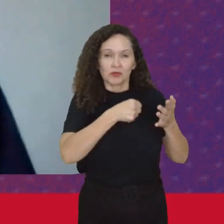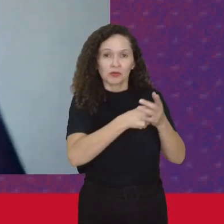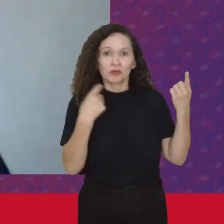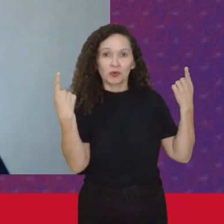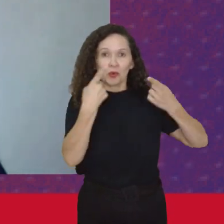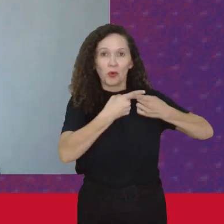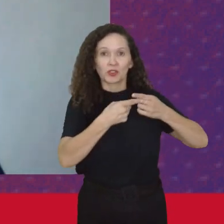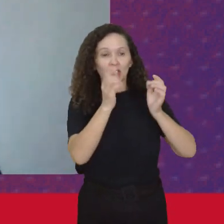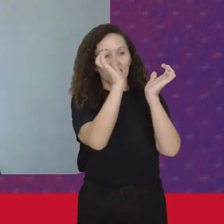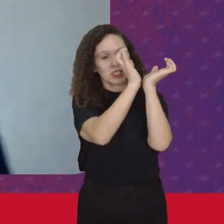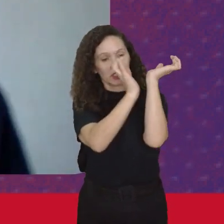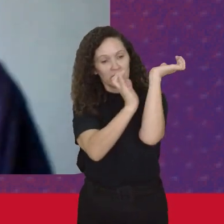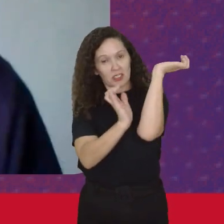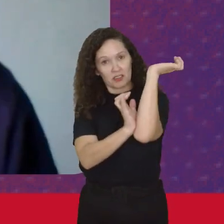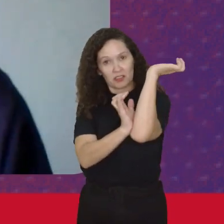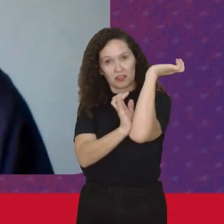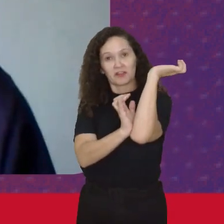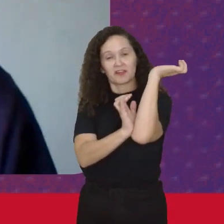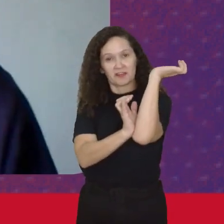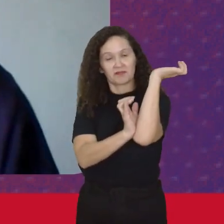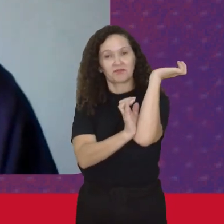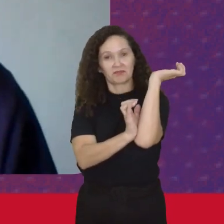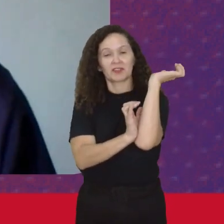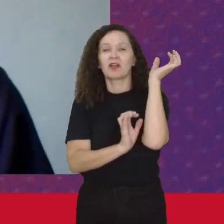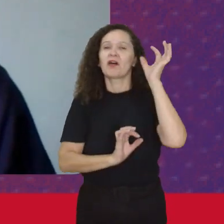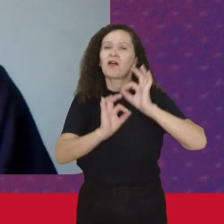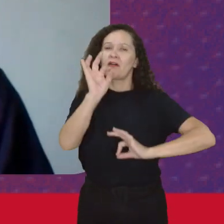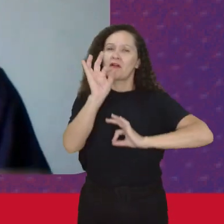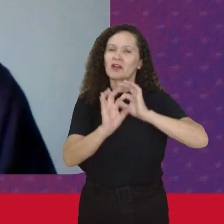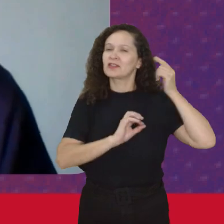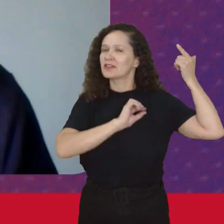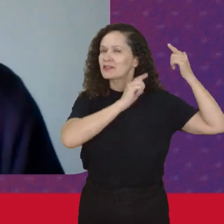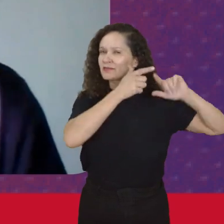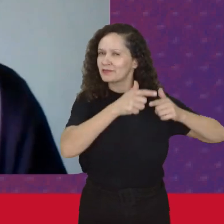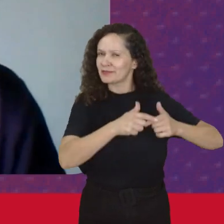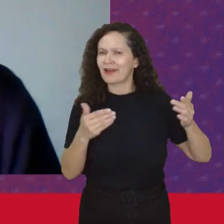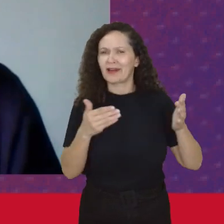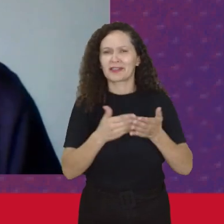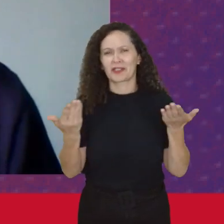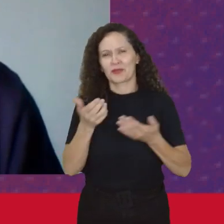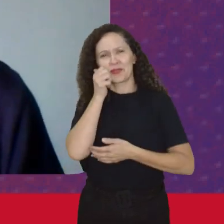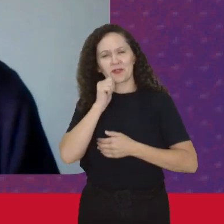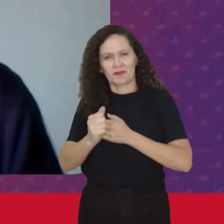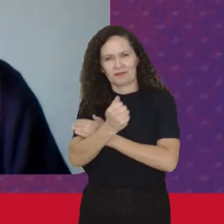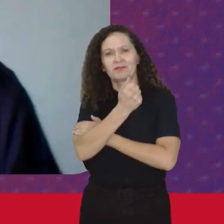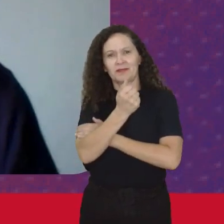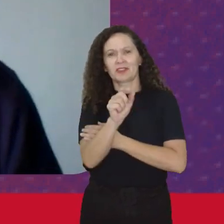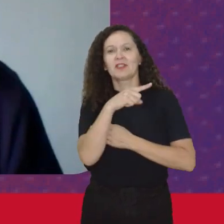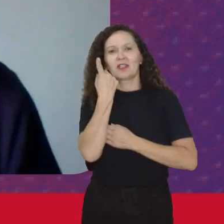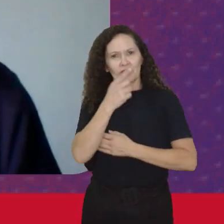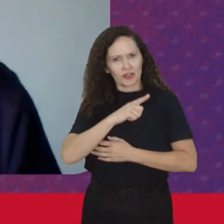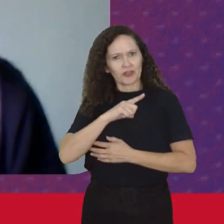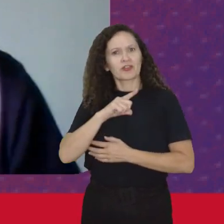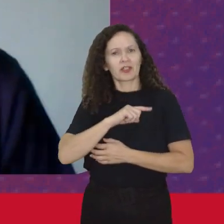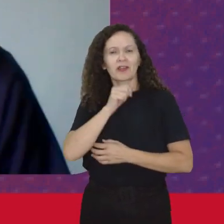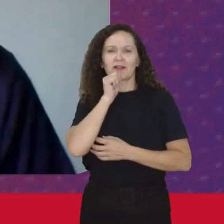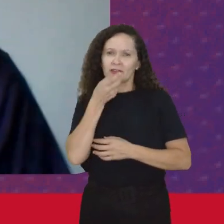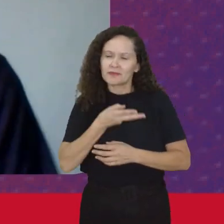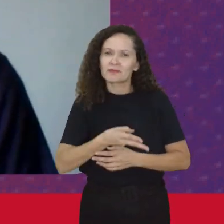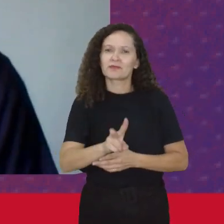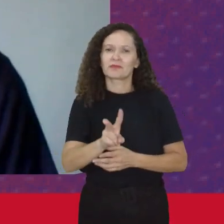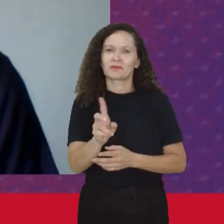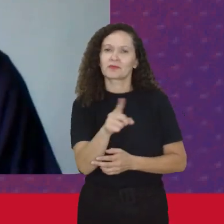hierarquias Da organização Tradicional E até hoje No feminismo A gente tem um pouco isso E